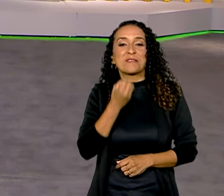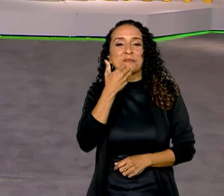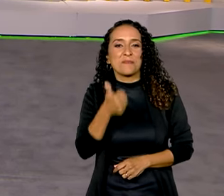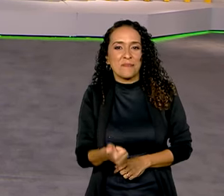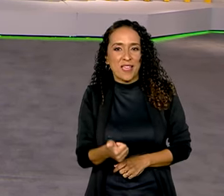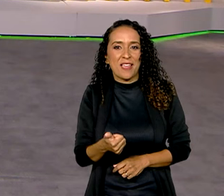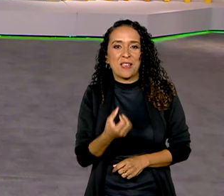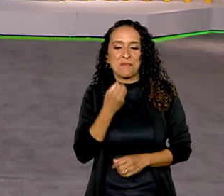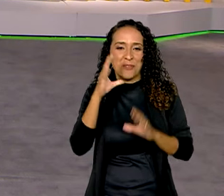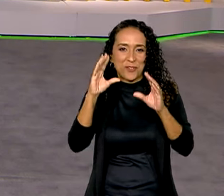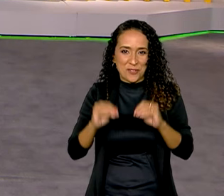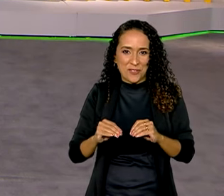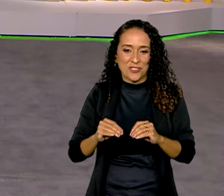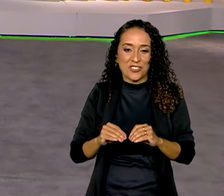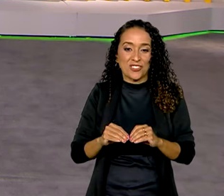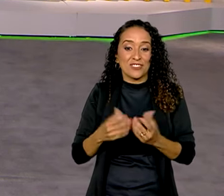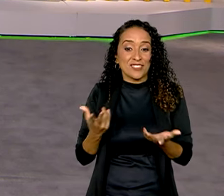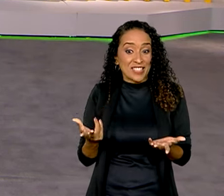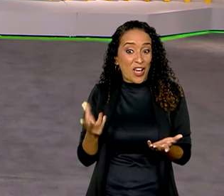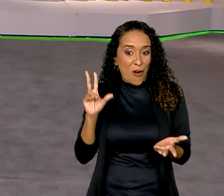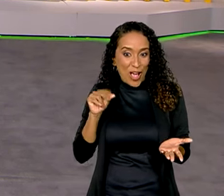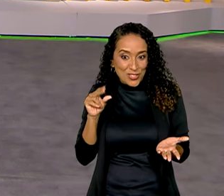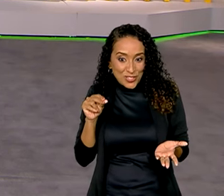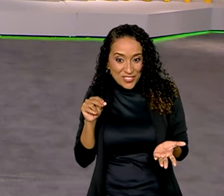bem? Boa noite. Estamos no azul?